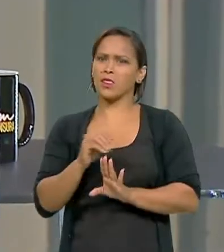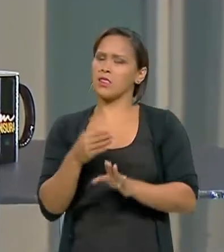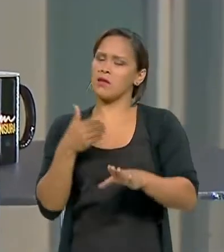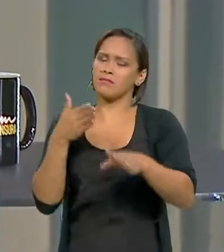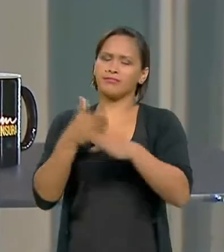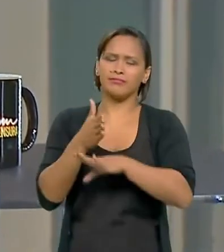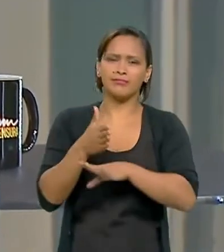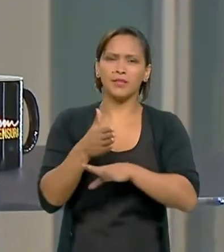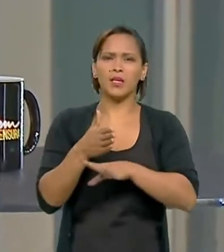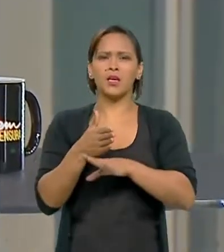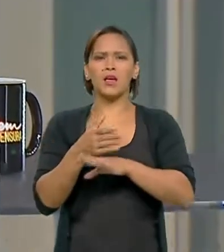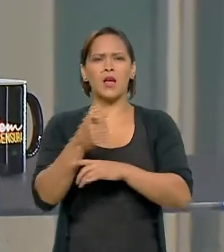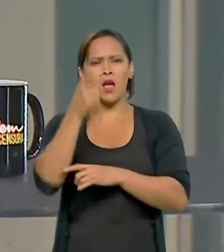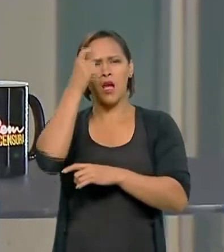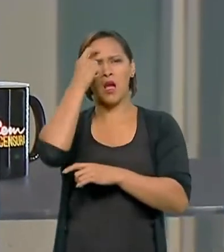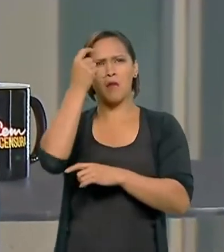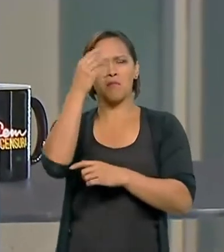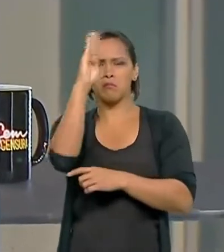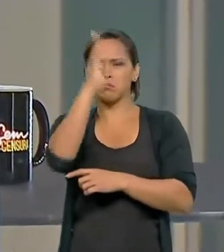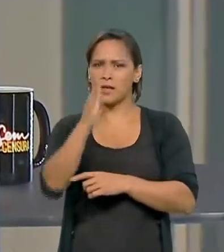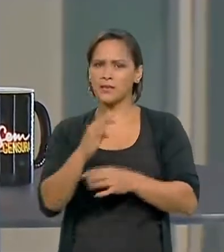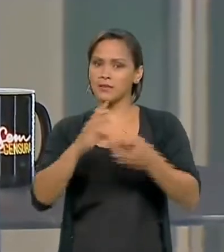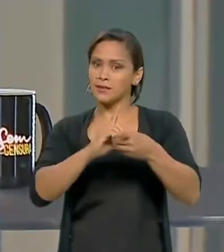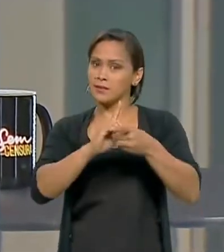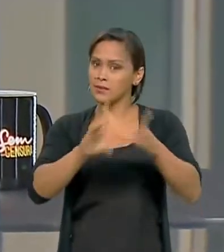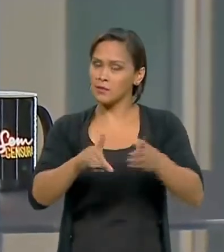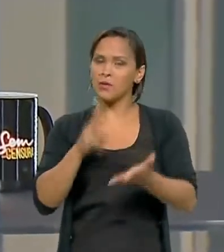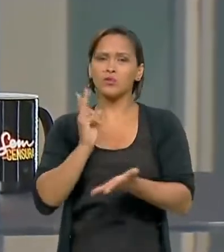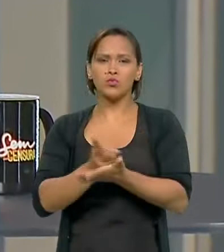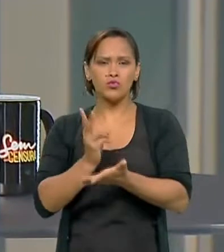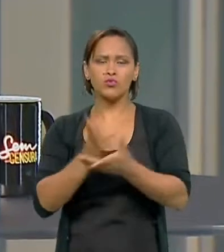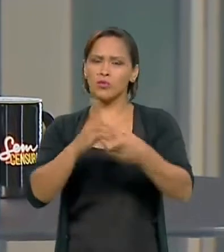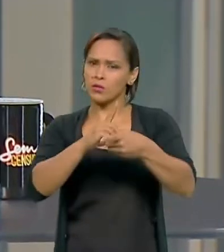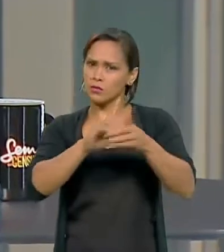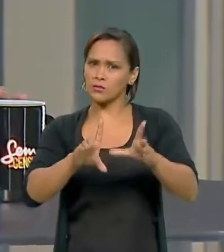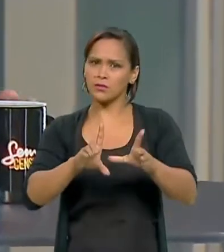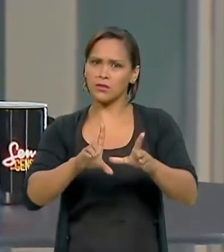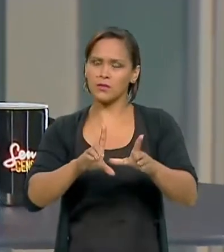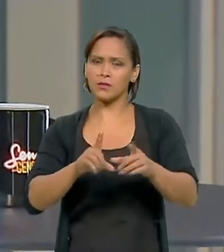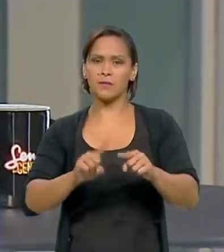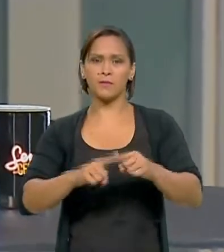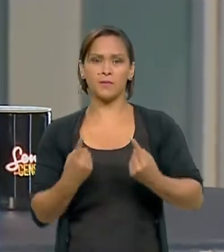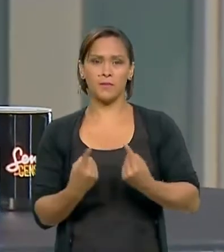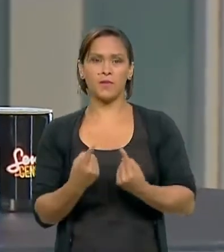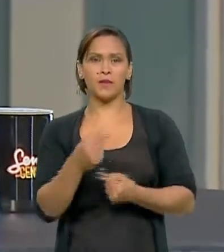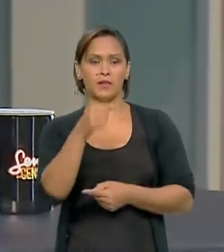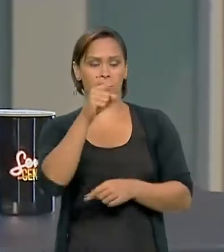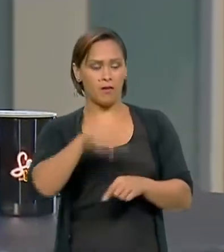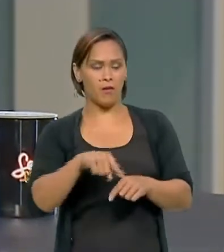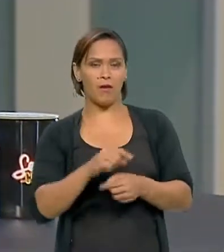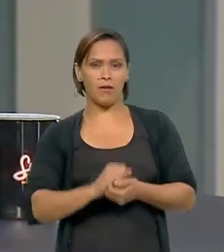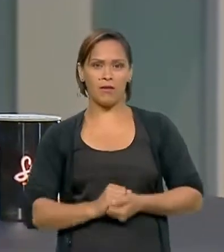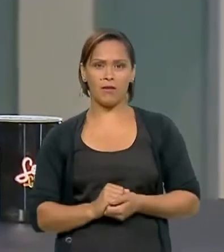passar na cabeça de um país que é democrático e pretende continuar democrático. Então, essas